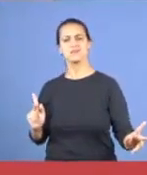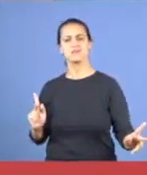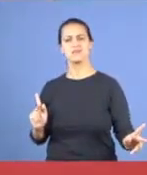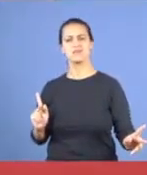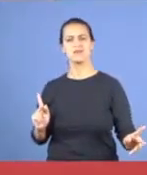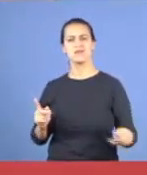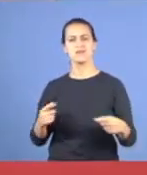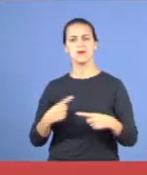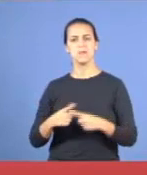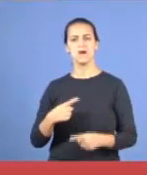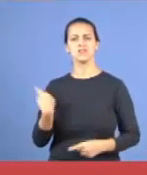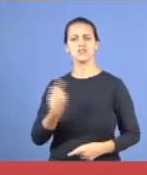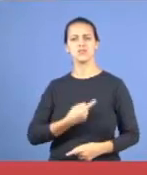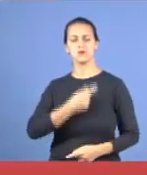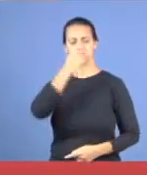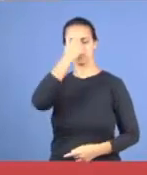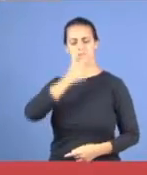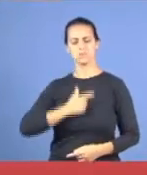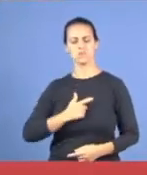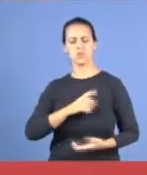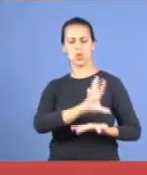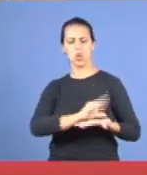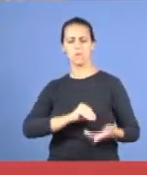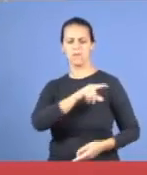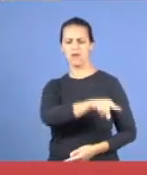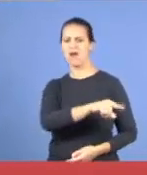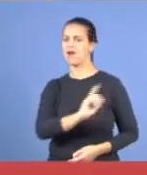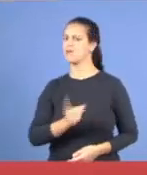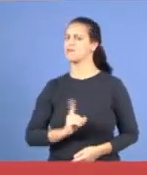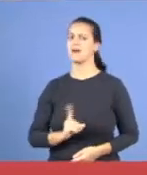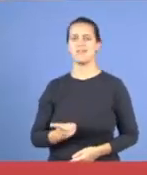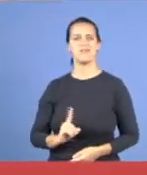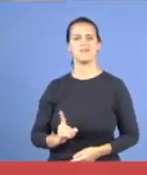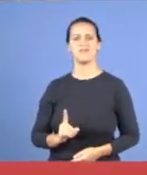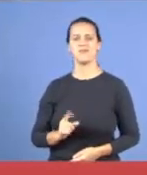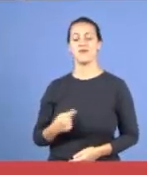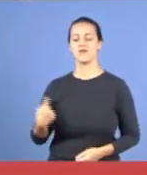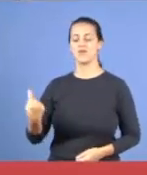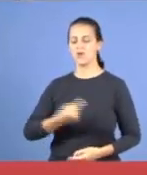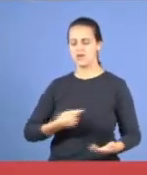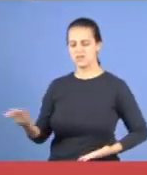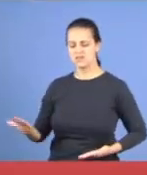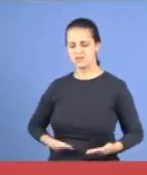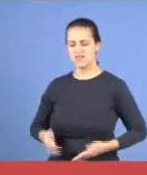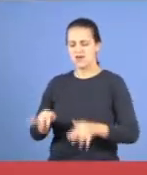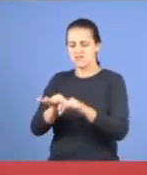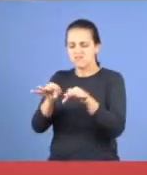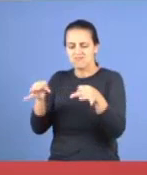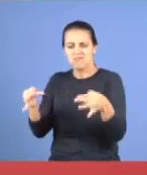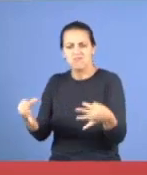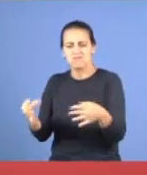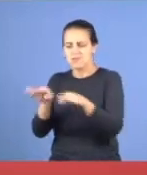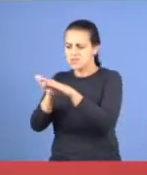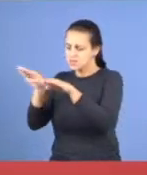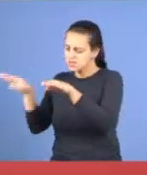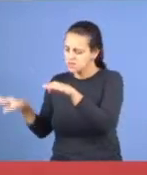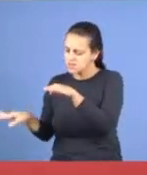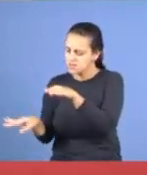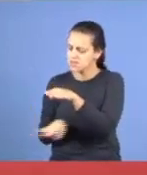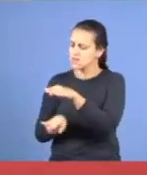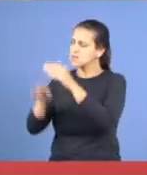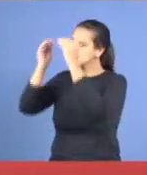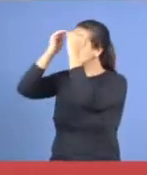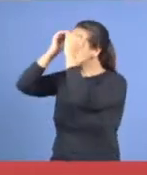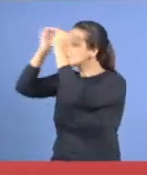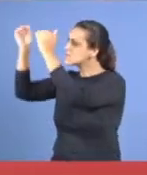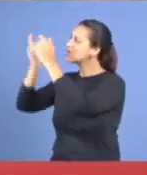está em posicionamentos assim, nossa nobreza está, e nós temos servos, humildes, submissos a vontade do nosso Senhor, fazendo